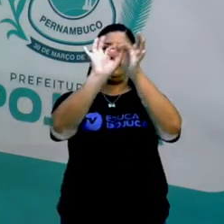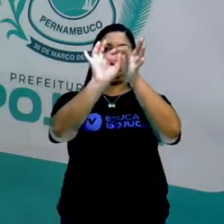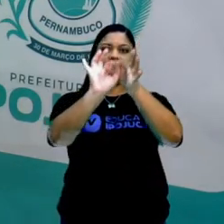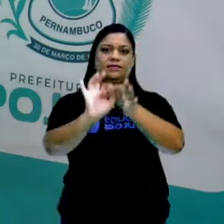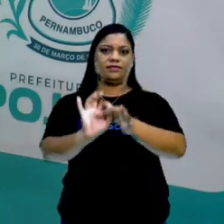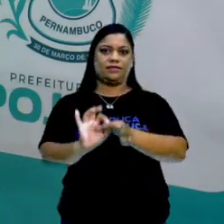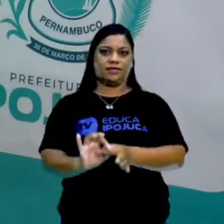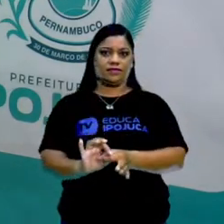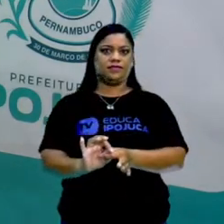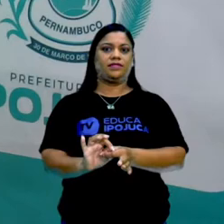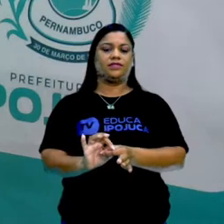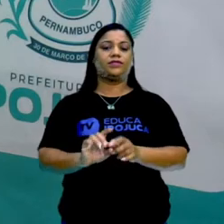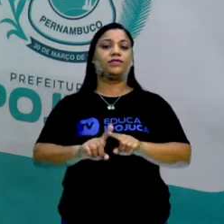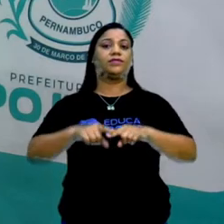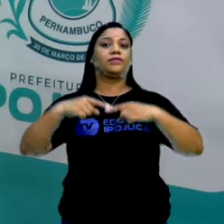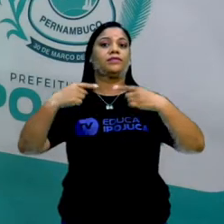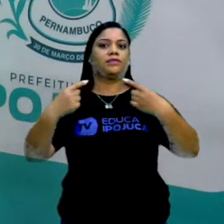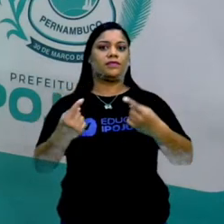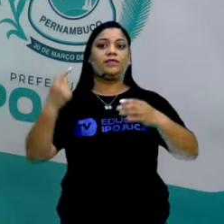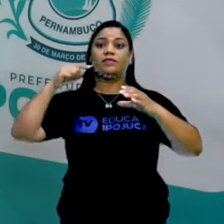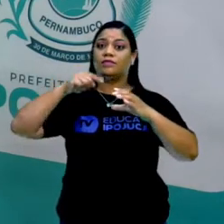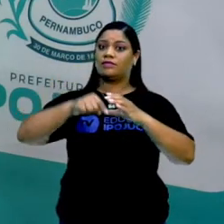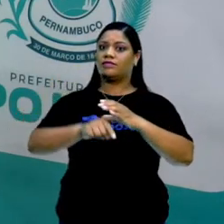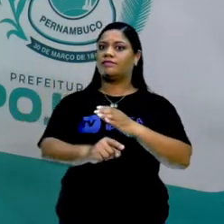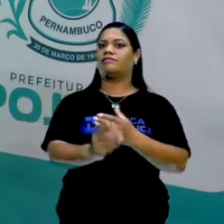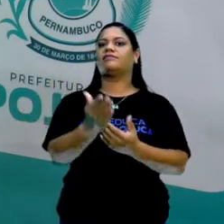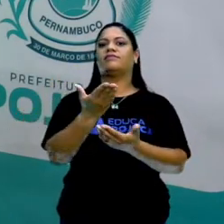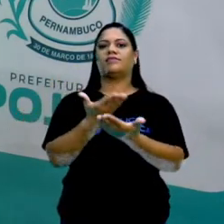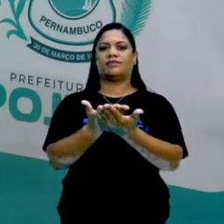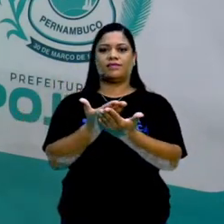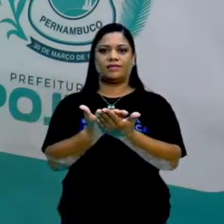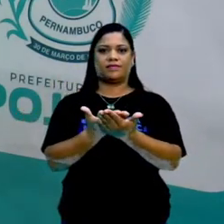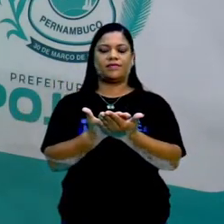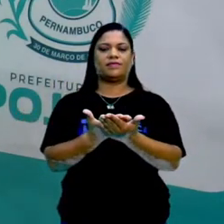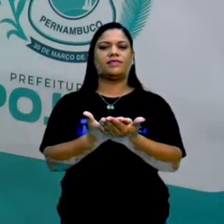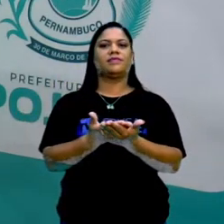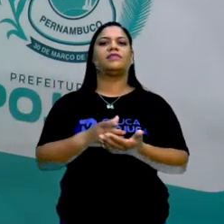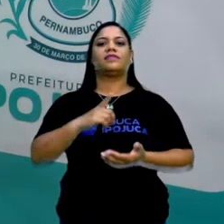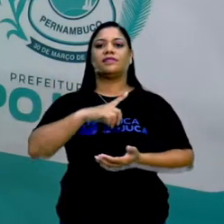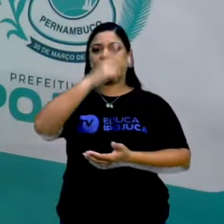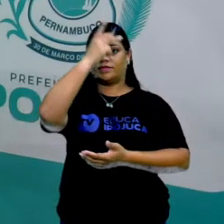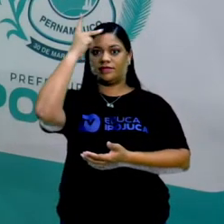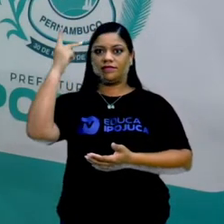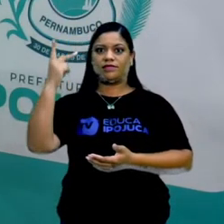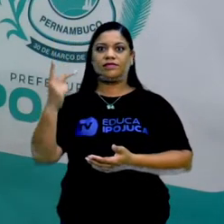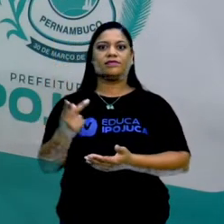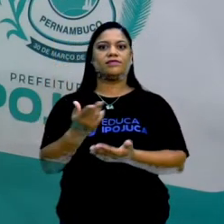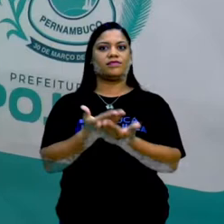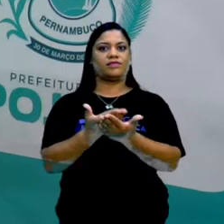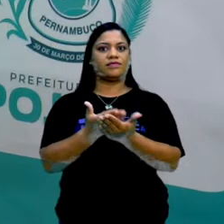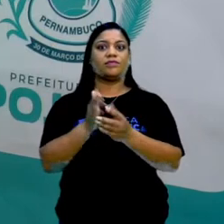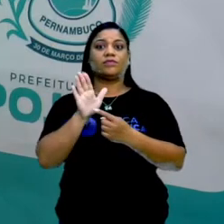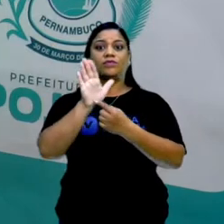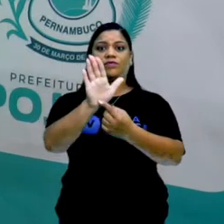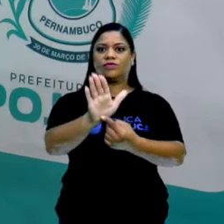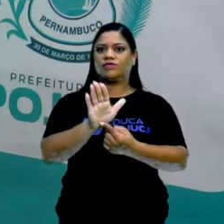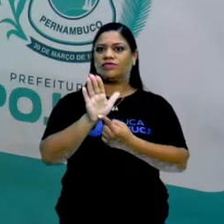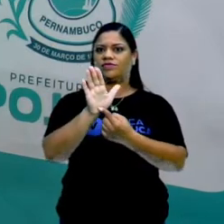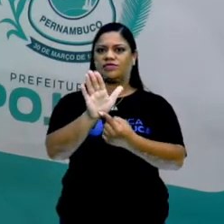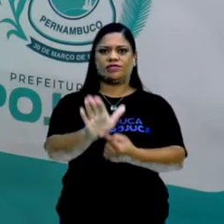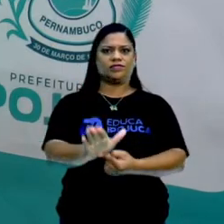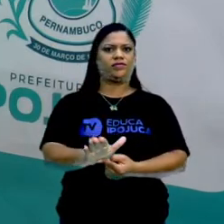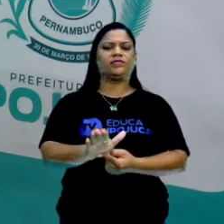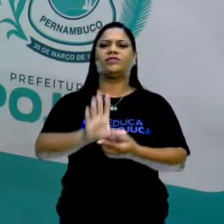muito mais amplo, ela é mais aprofundada, ela traz especialistas falando sobre o assunto, traz gráficos,